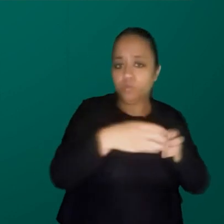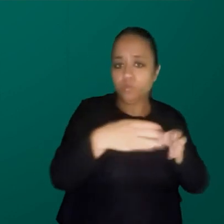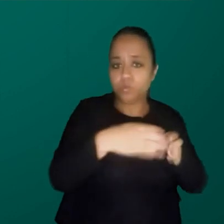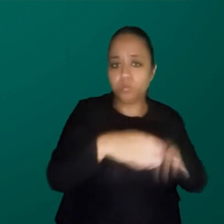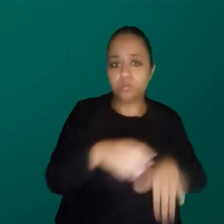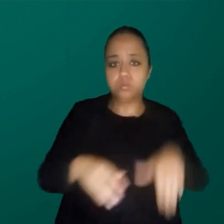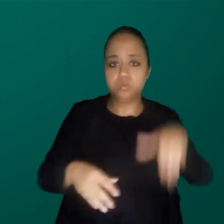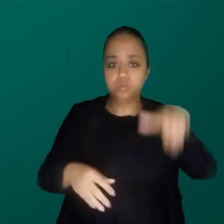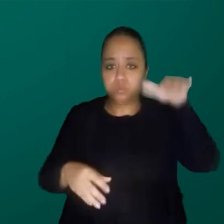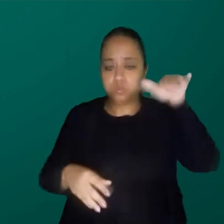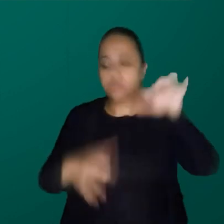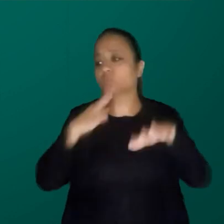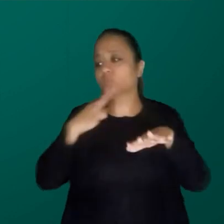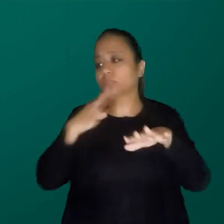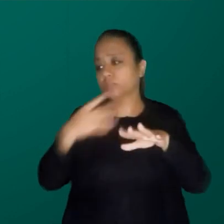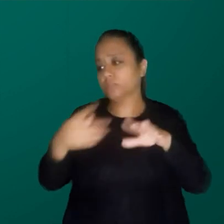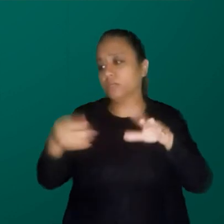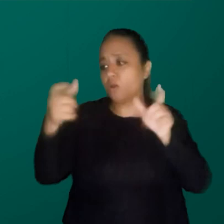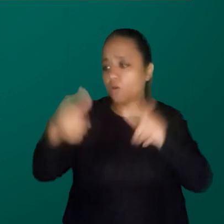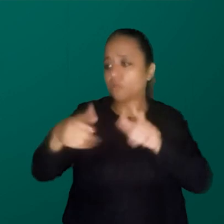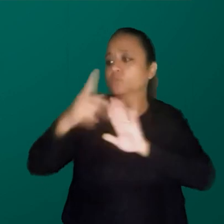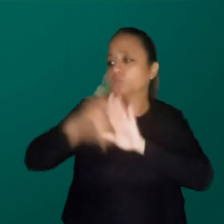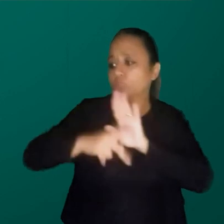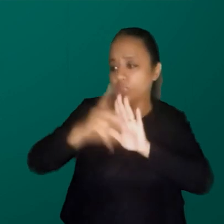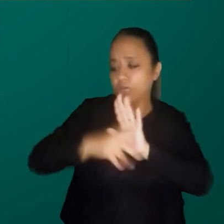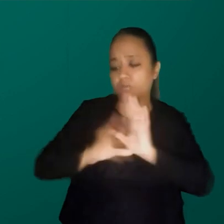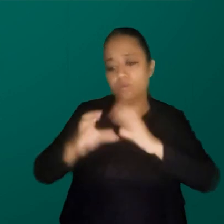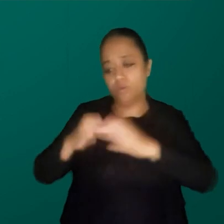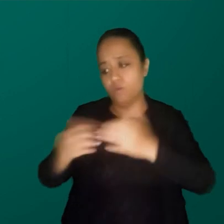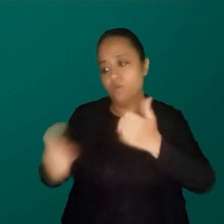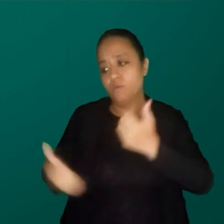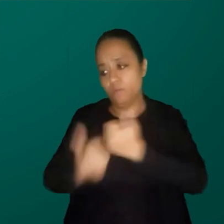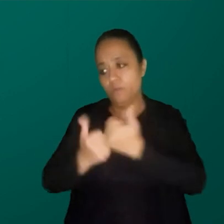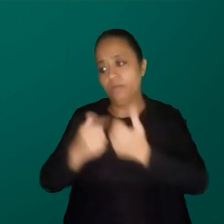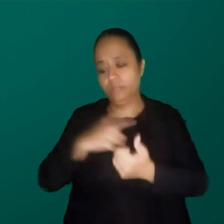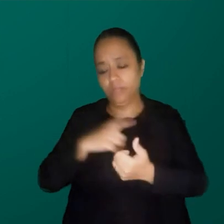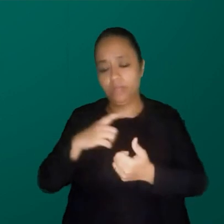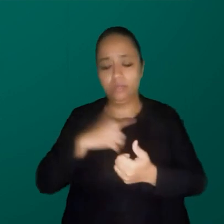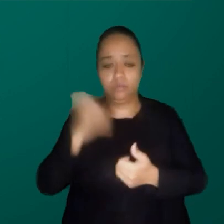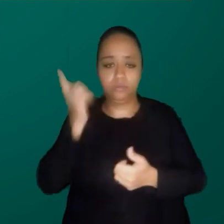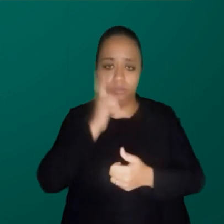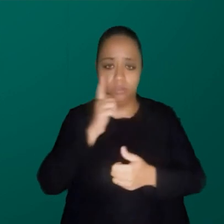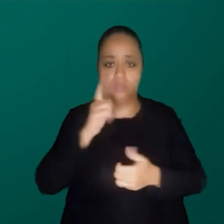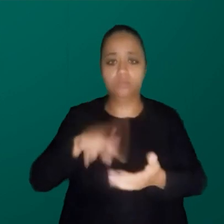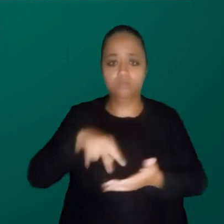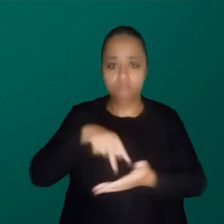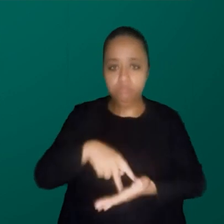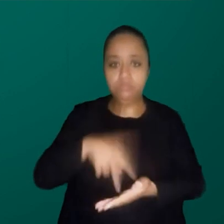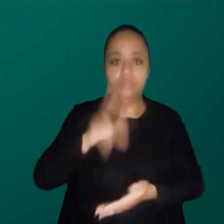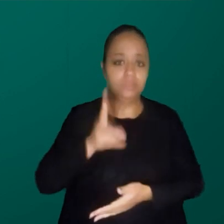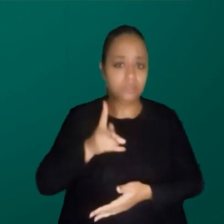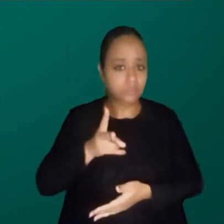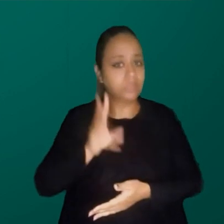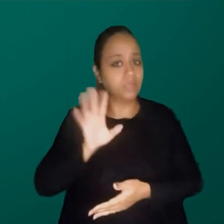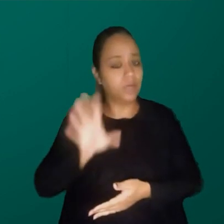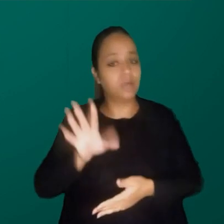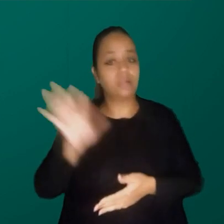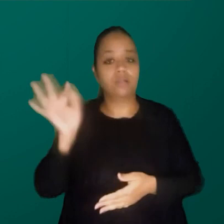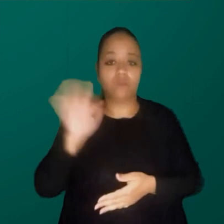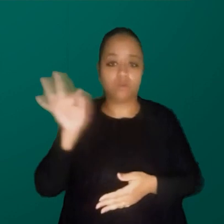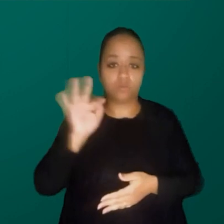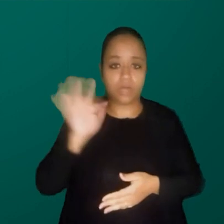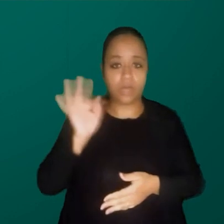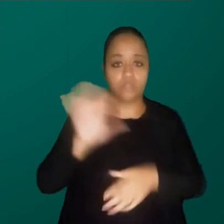de elas terem se conhecido no projeto foi uma rede de apoio, que garantiu a sobrevivência delas na faculdade, em cursos de